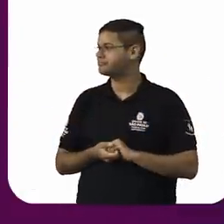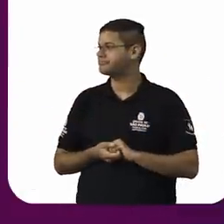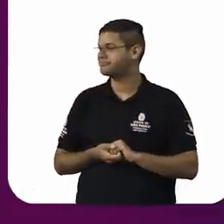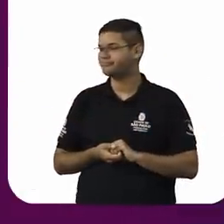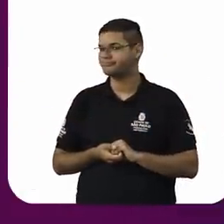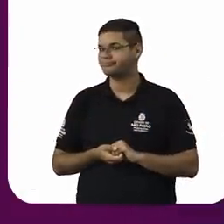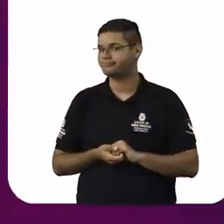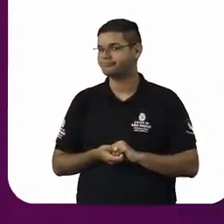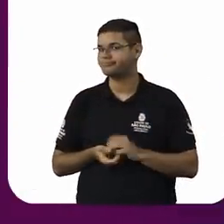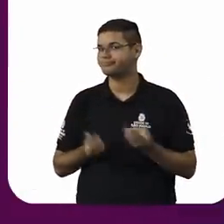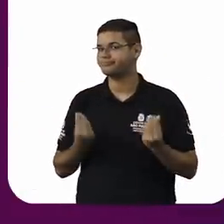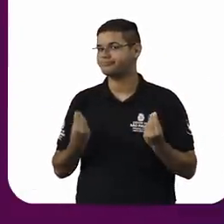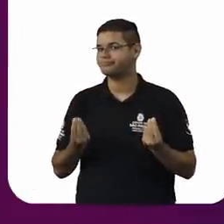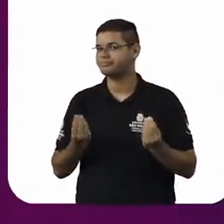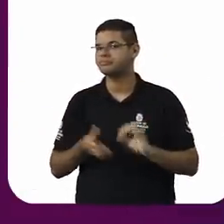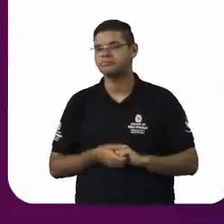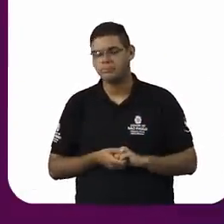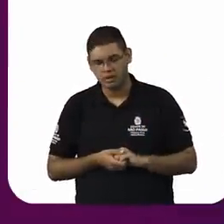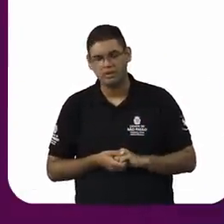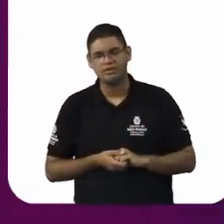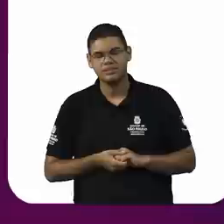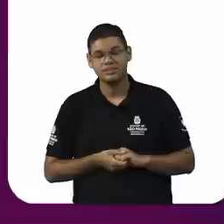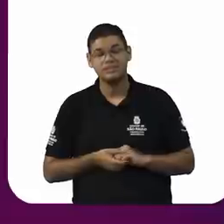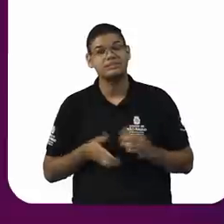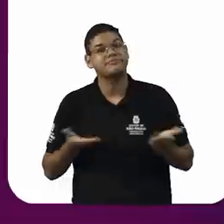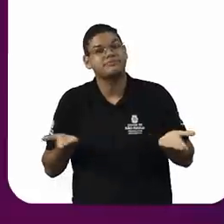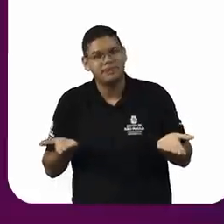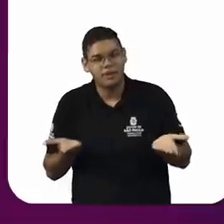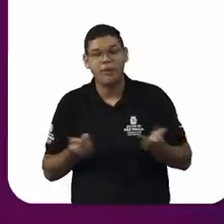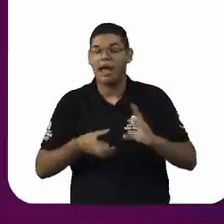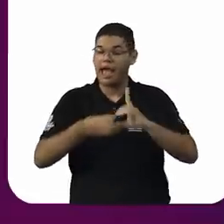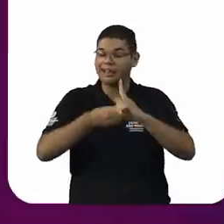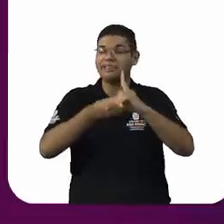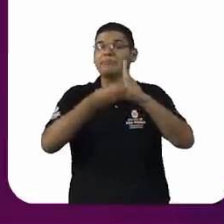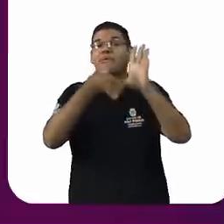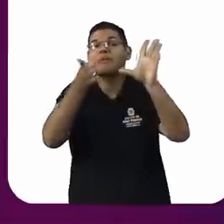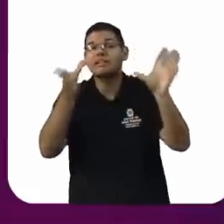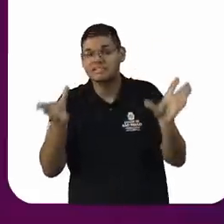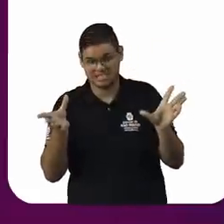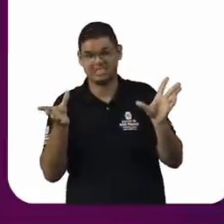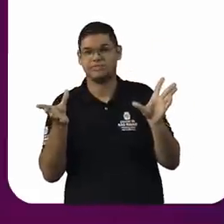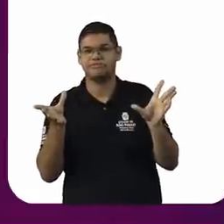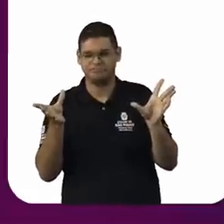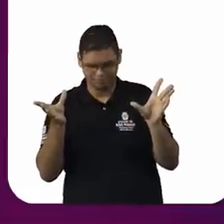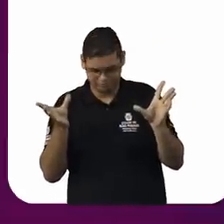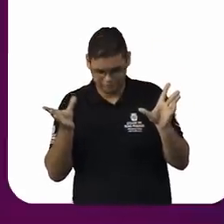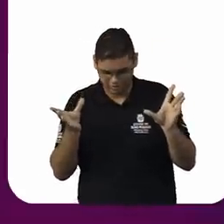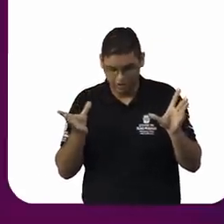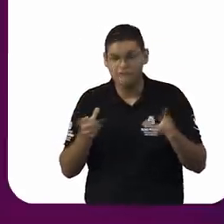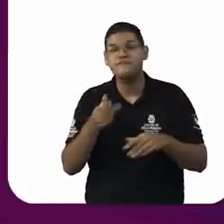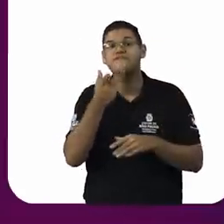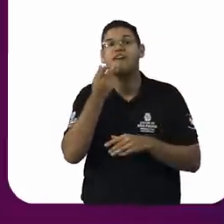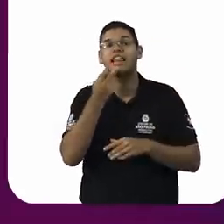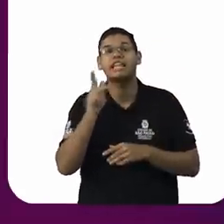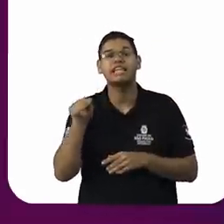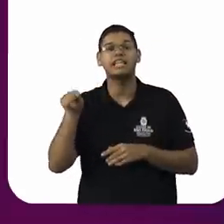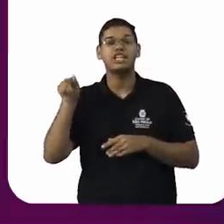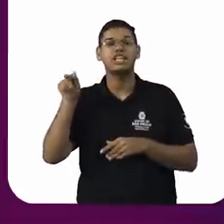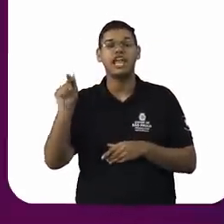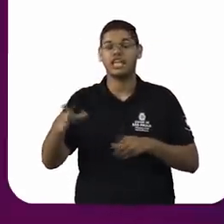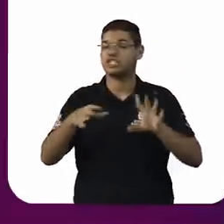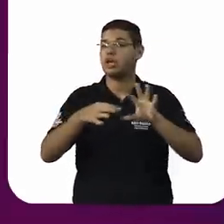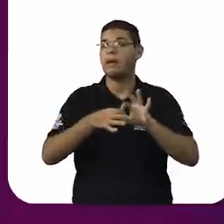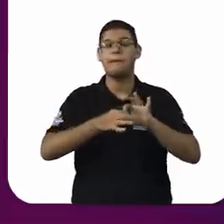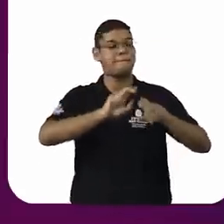democracia. Então, a democracia pressupõe que essas diferentes, que esse pluralismo de